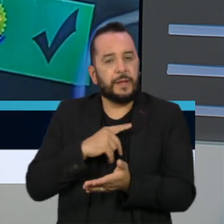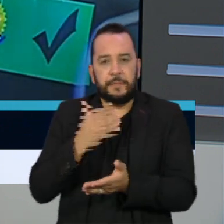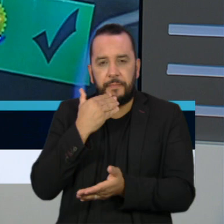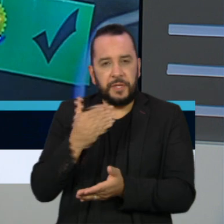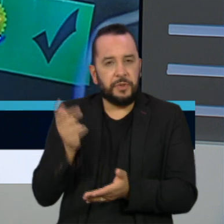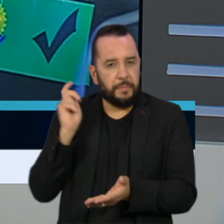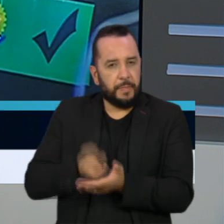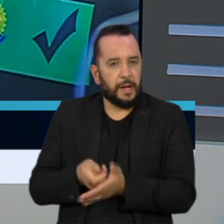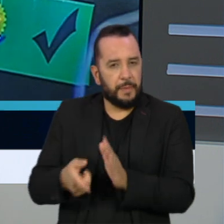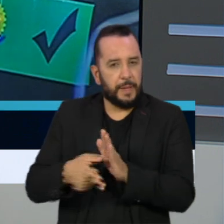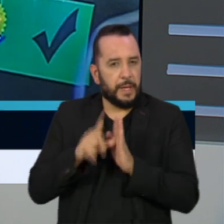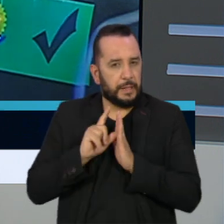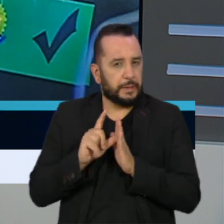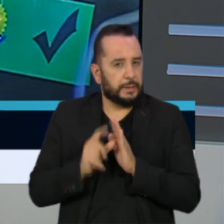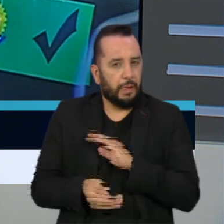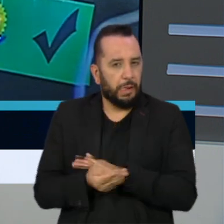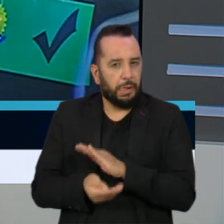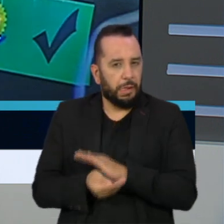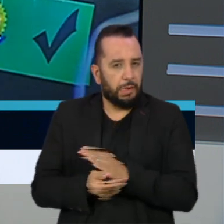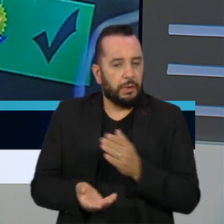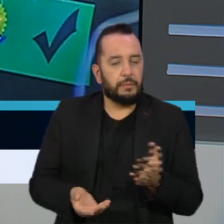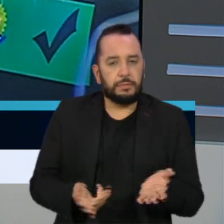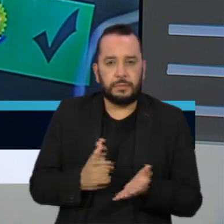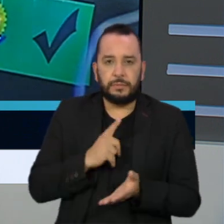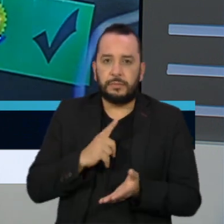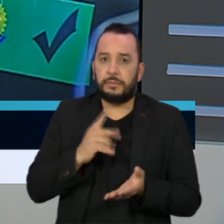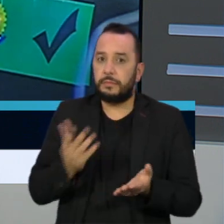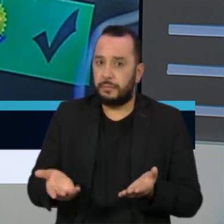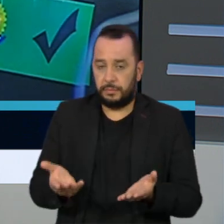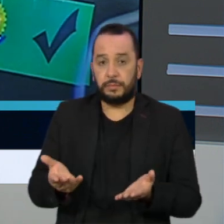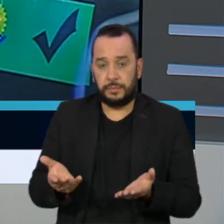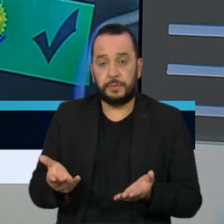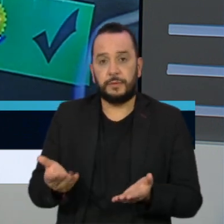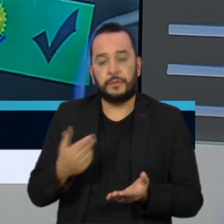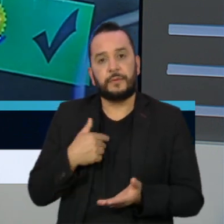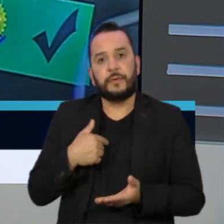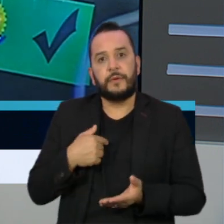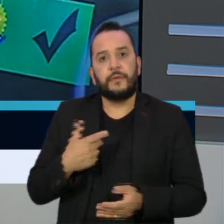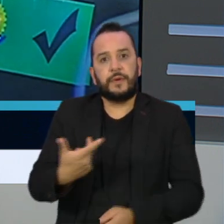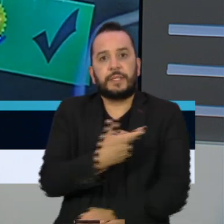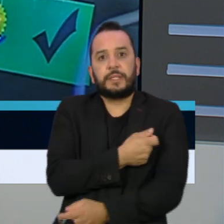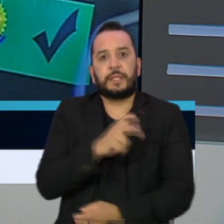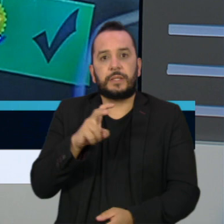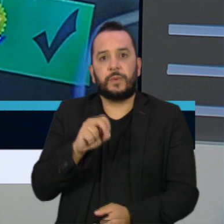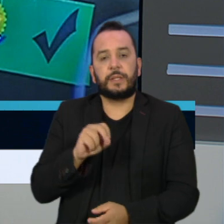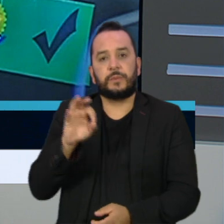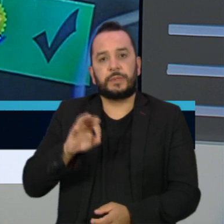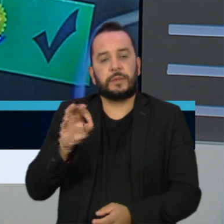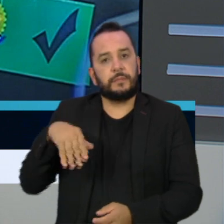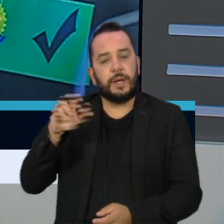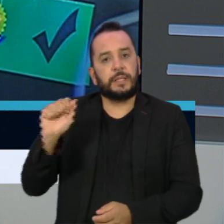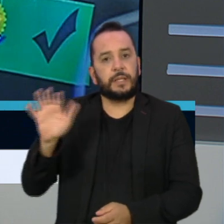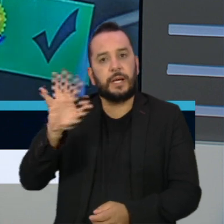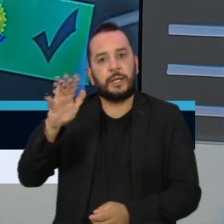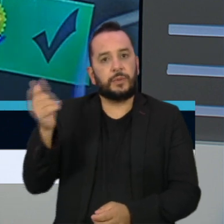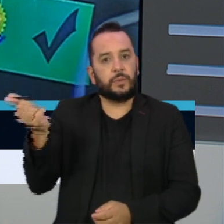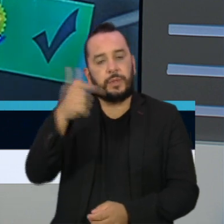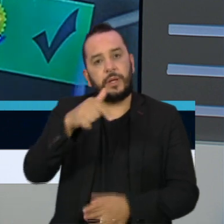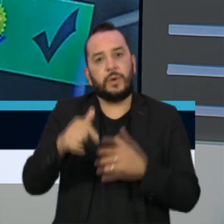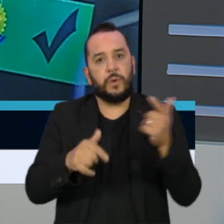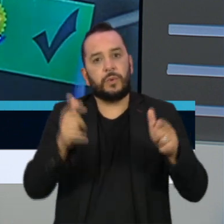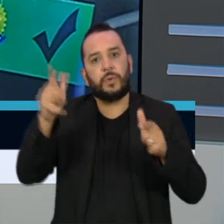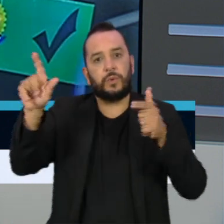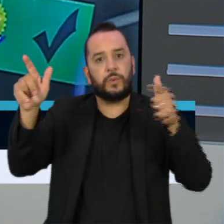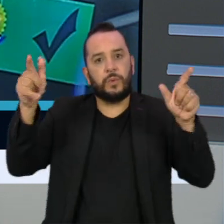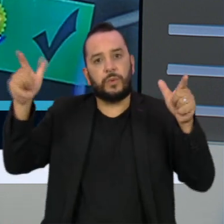pagamentos, o que não é usual. O preço da vacina foi 50% mais alto do que o valor dos outros imunizantes